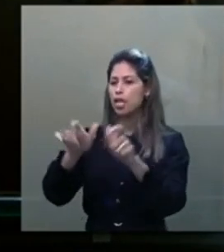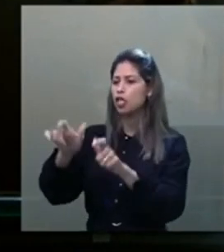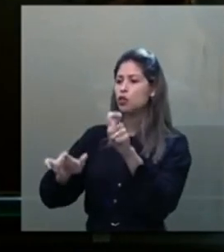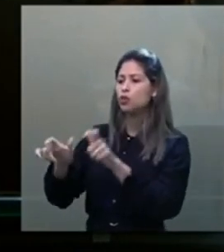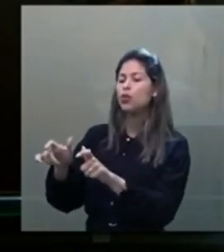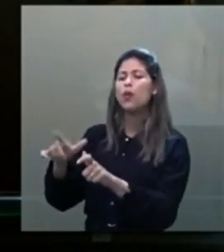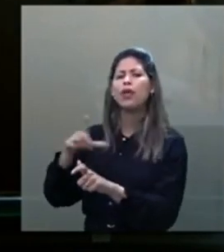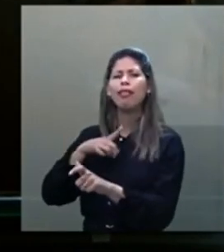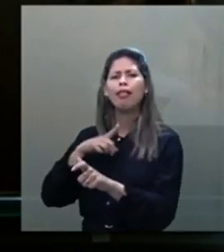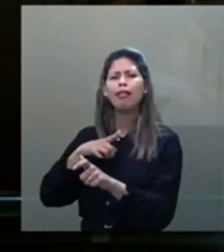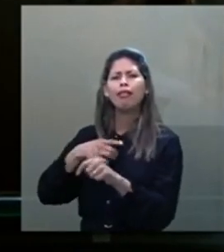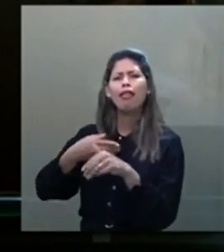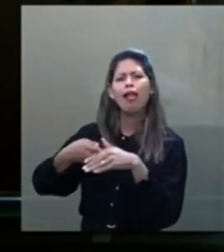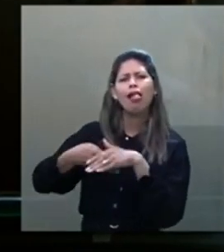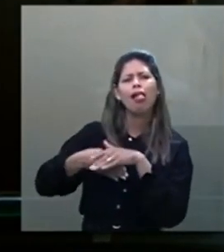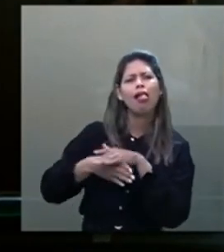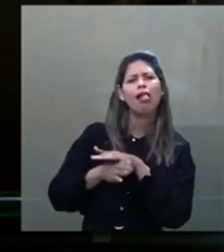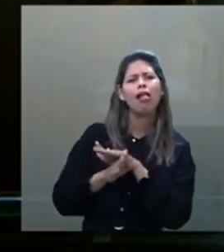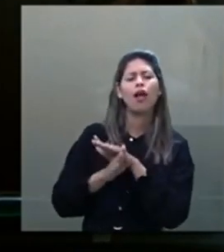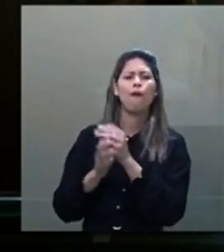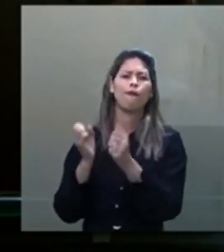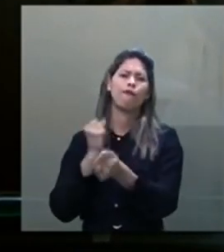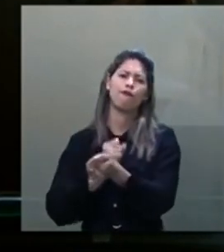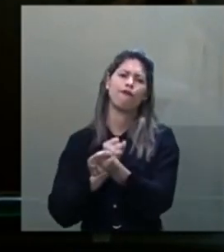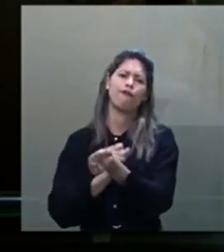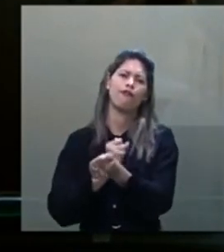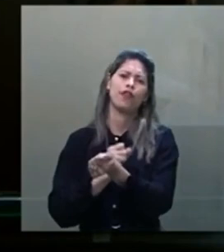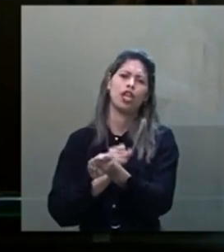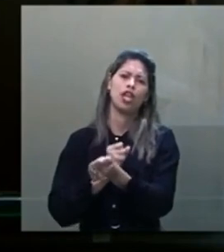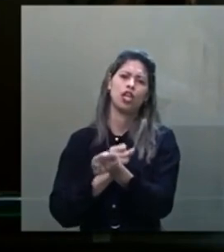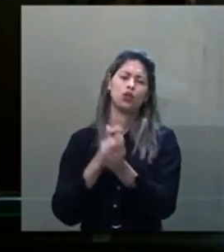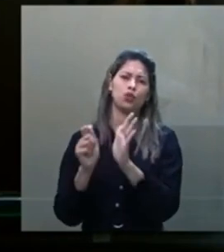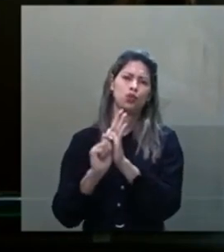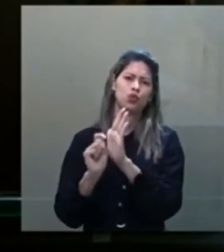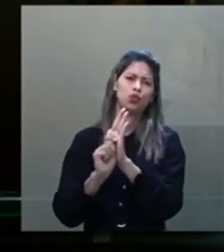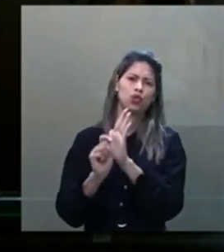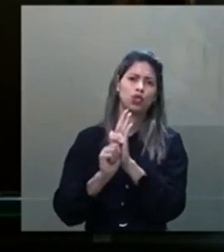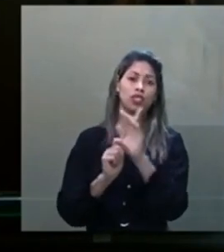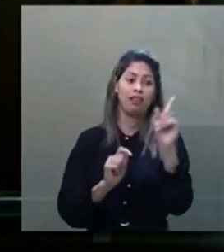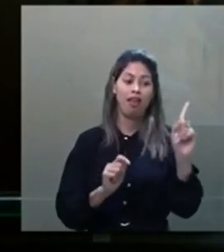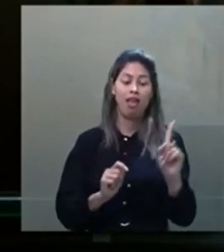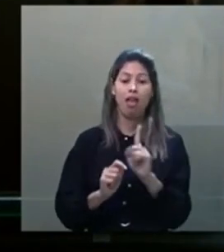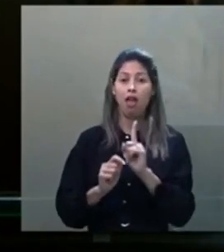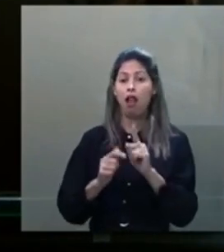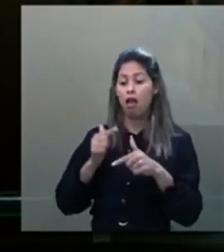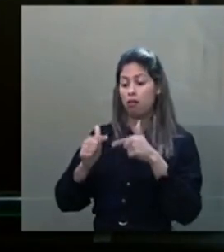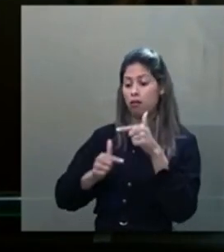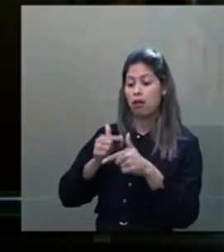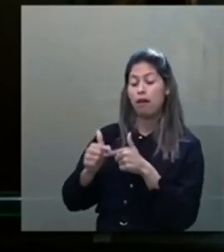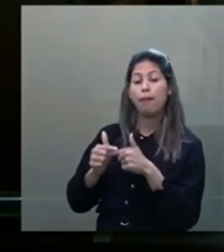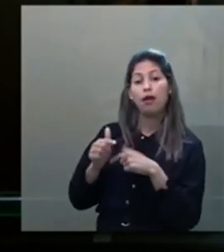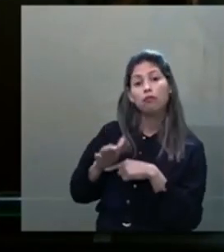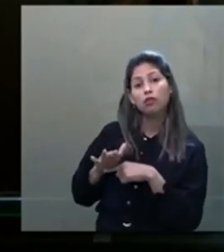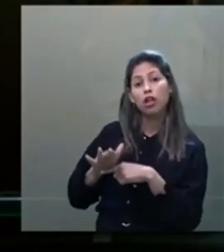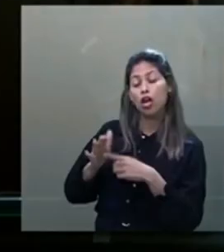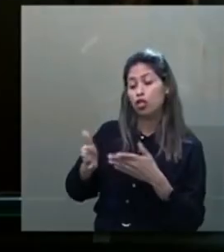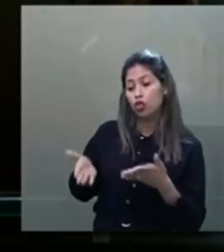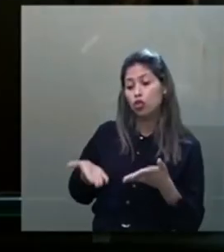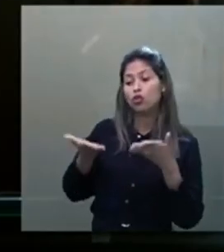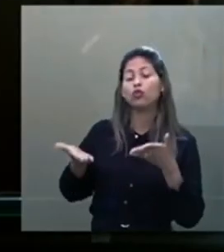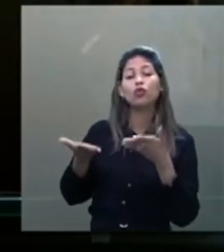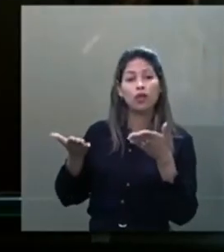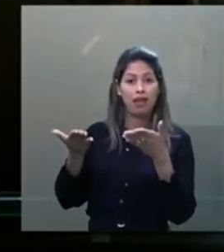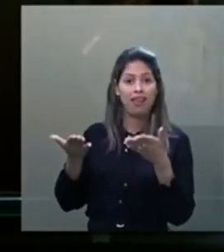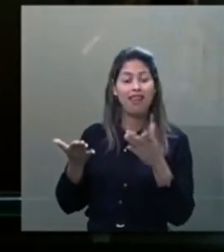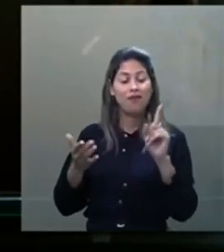muito bem-vinda, Andréia, sempre aqui no Senado Federal, porque você é uma pessoa de bem, que